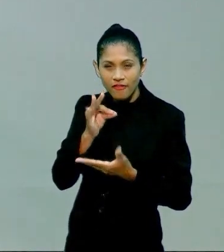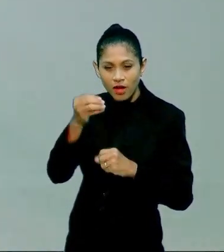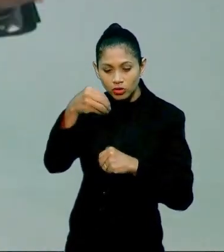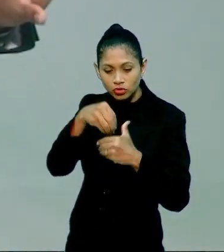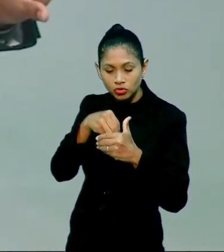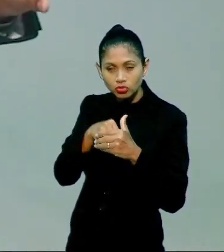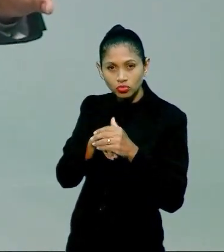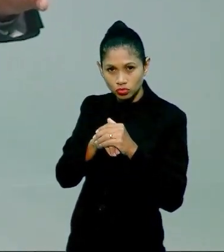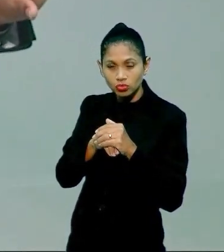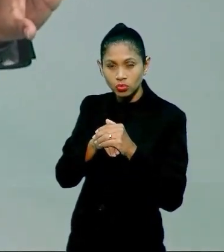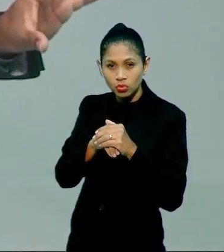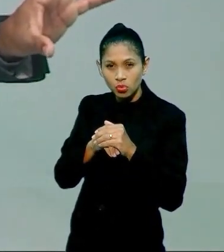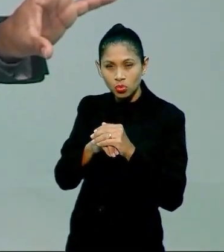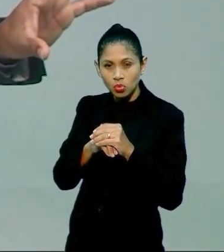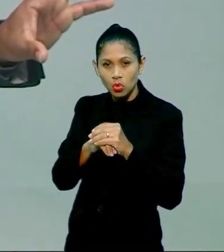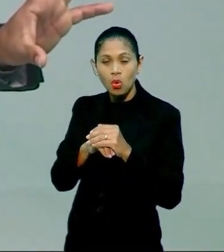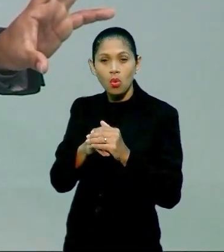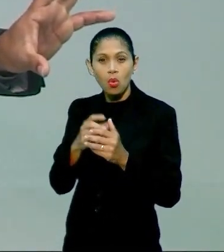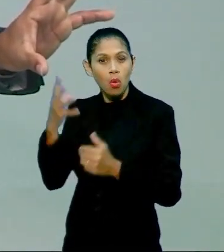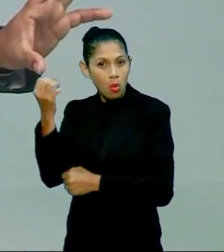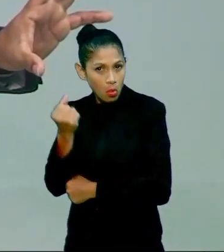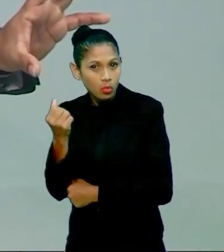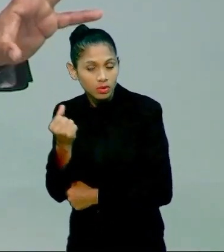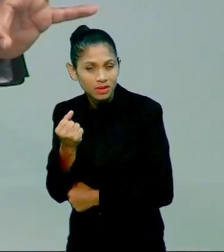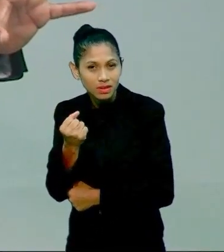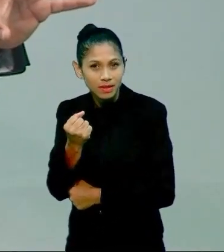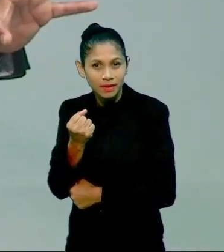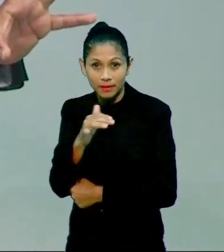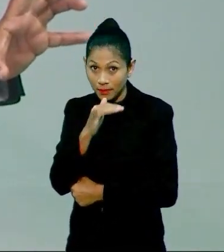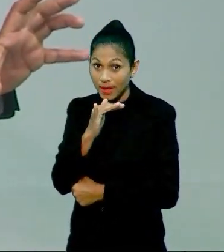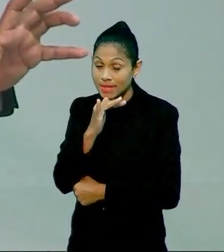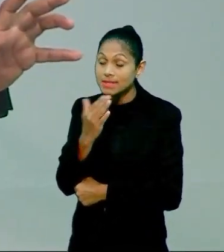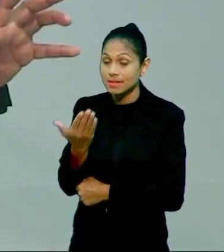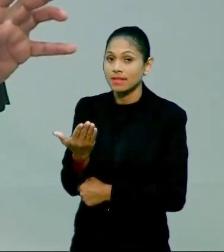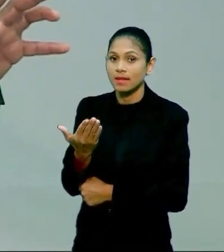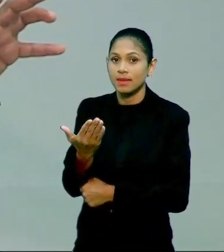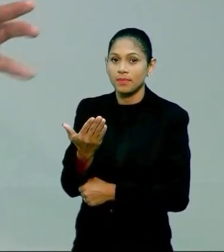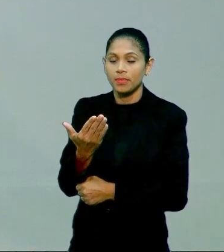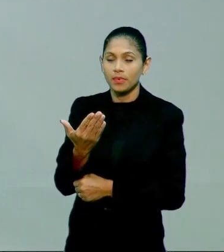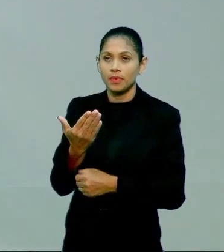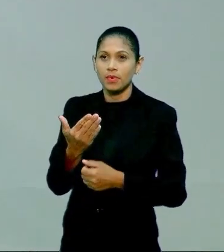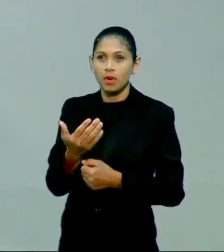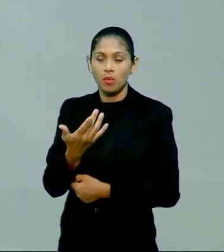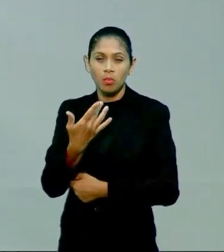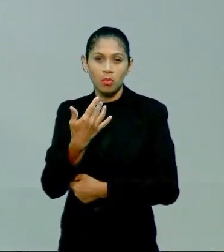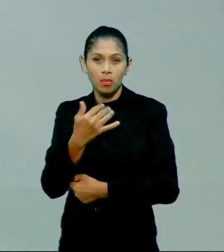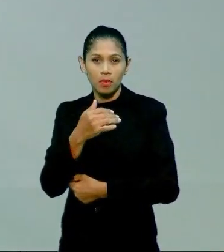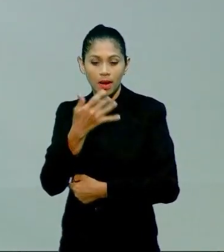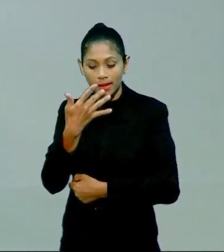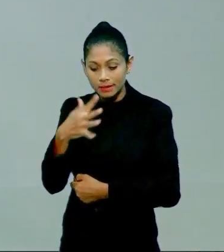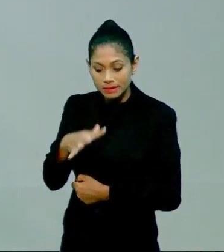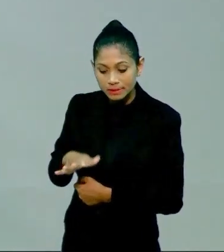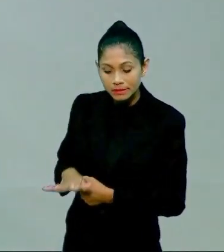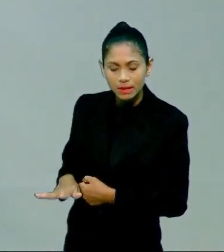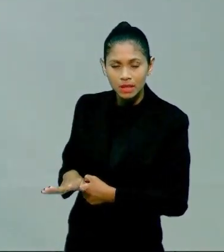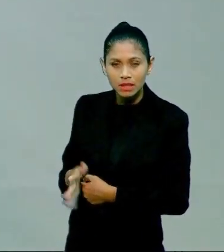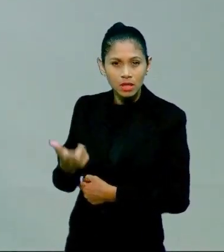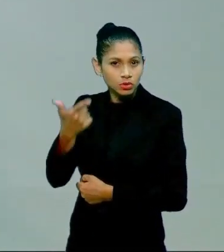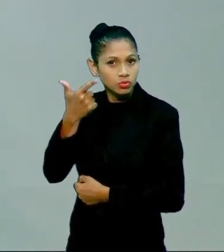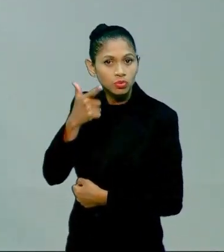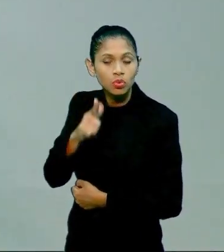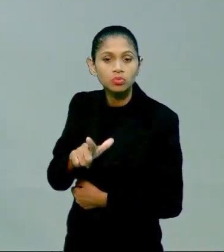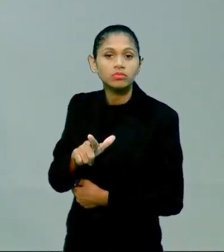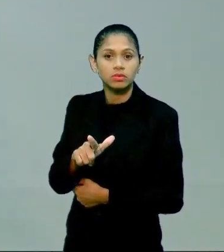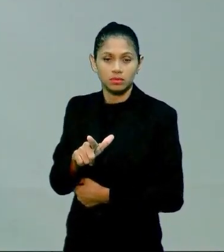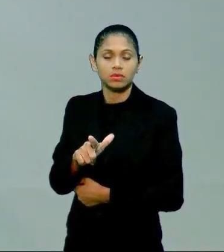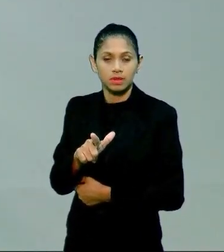que as brincadeiras são totalmente livres, os jogos eu começo a inserir o conceito de regras, né? A gente vai inserindo mais